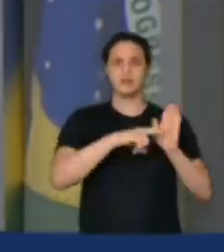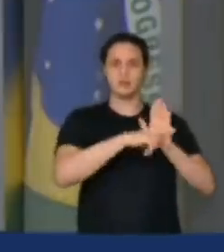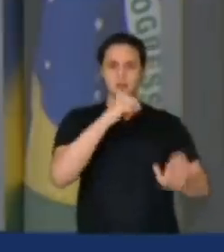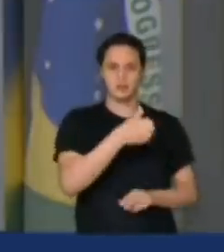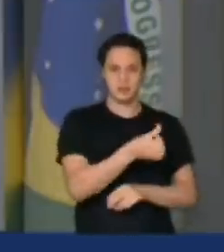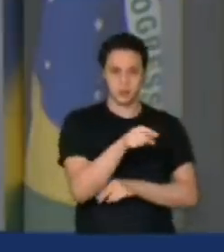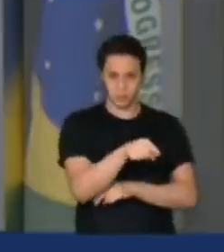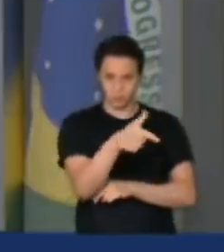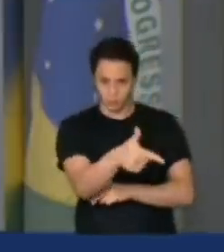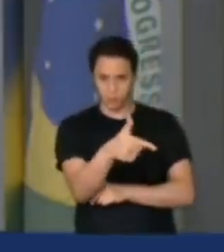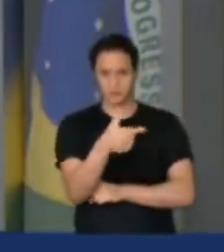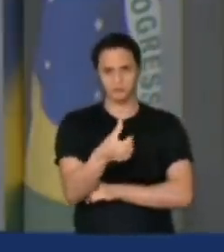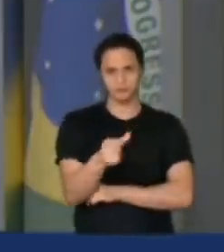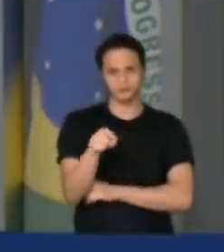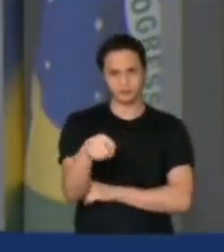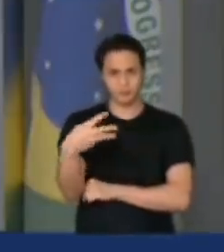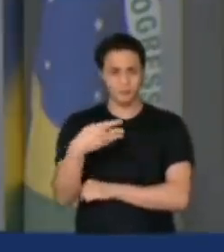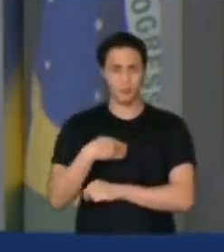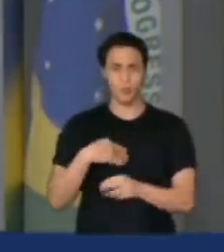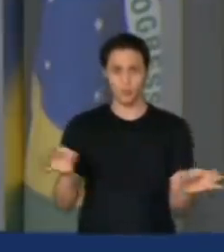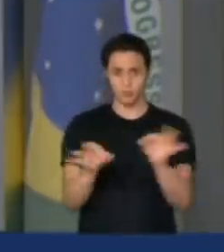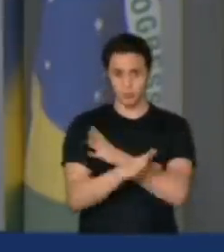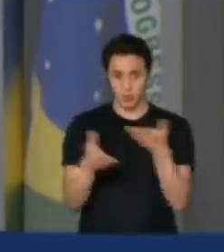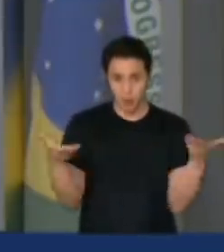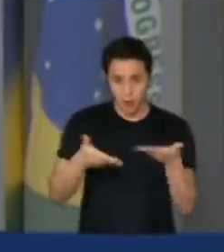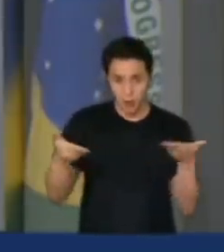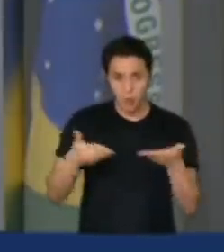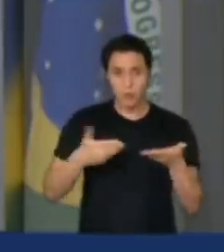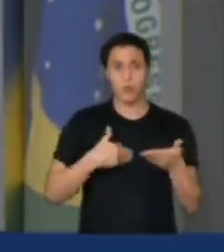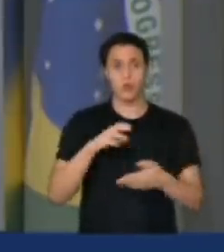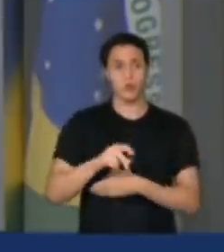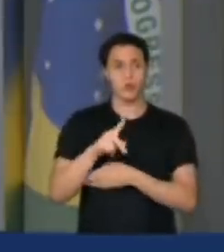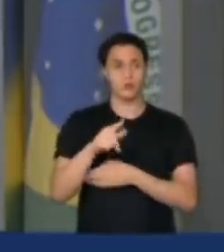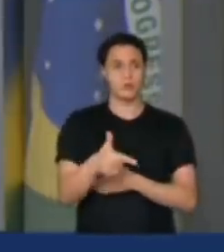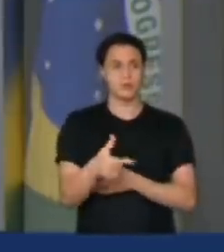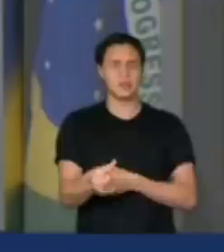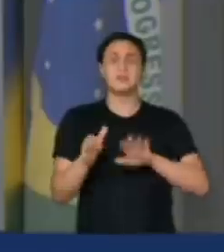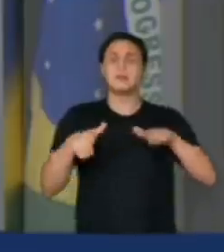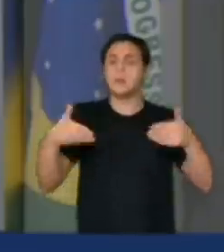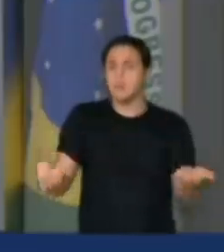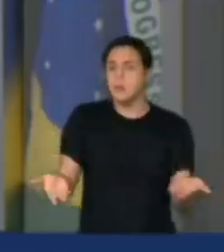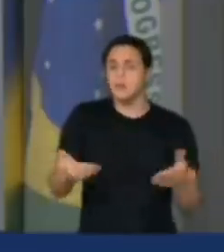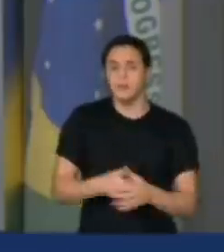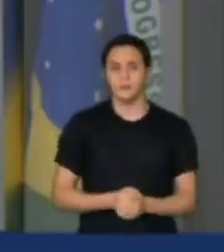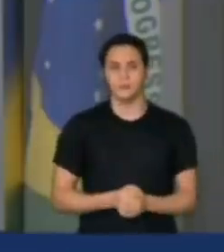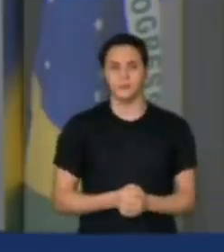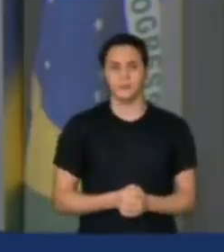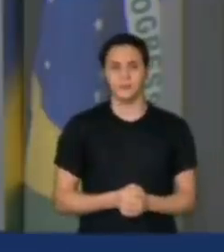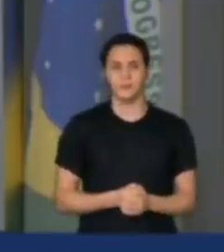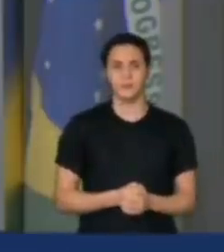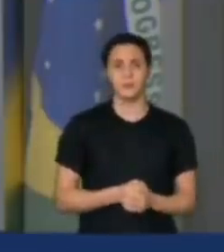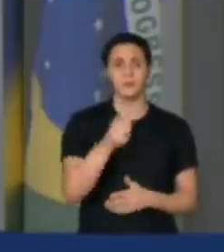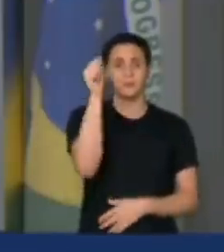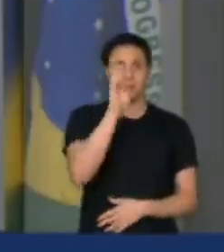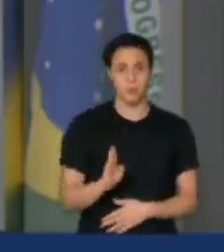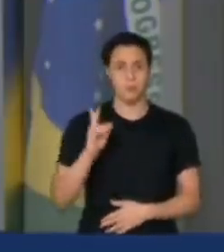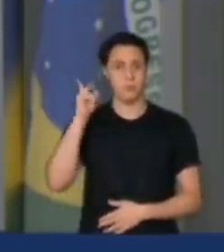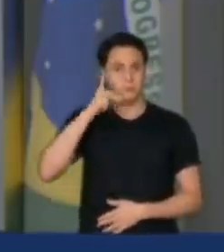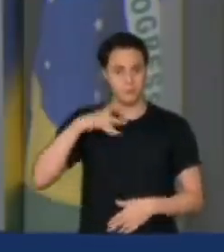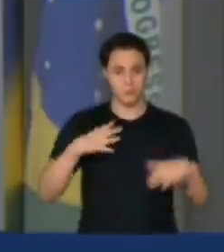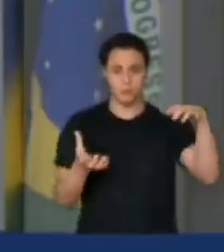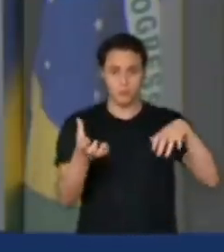.4, forem fechados agora nessa COP26, então o Parlamento Brasileiro e esse sistema